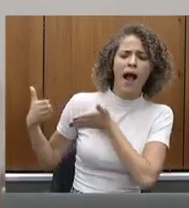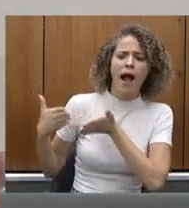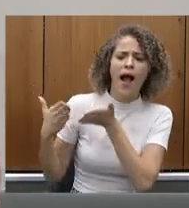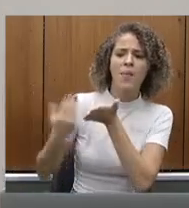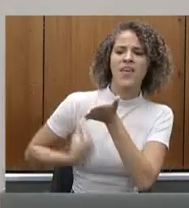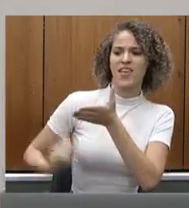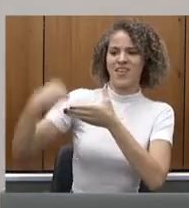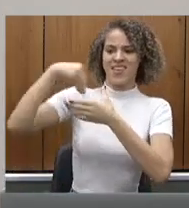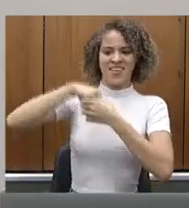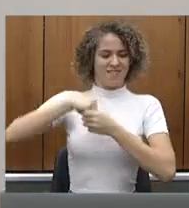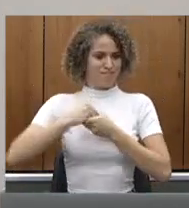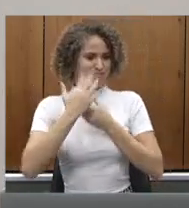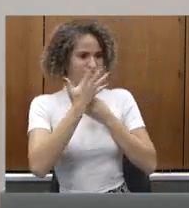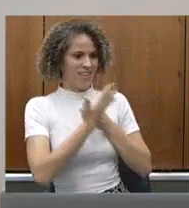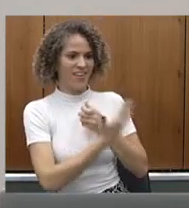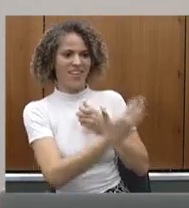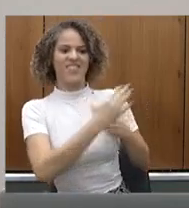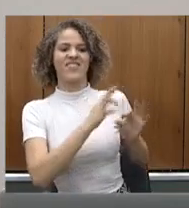realmente,